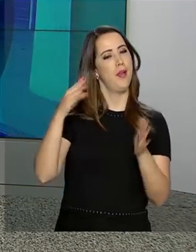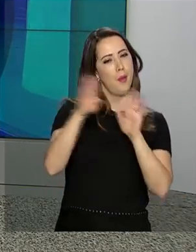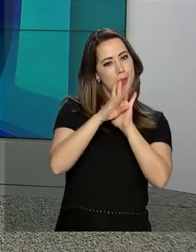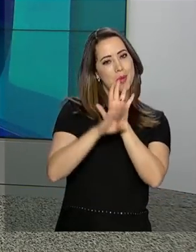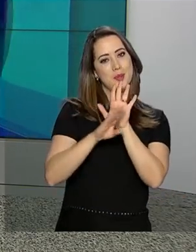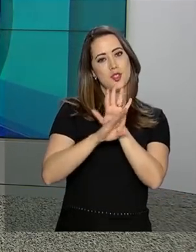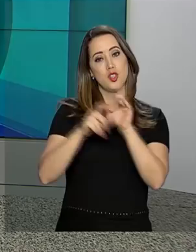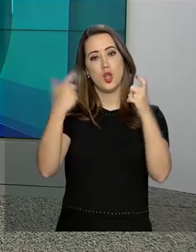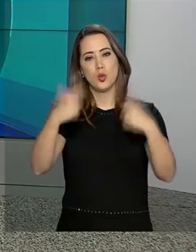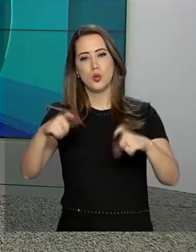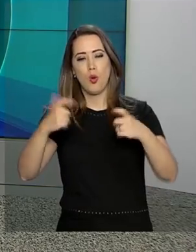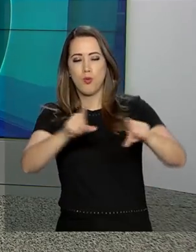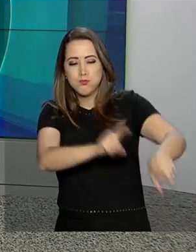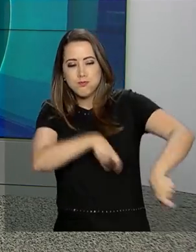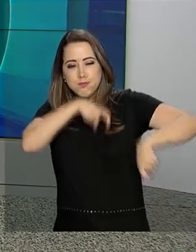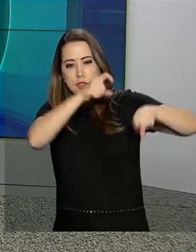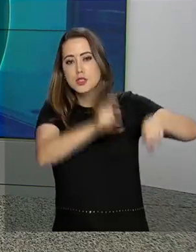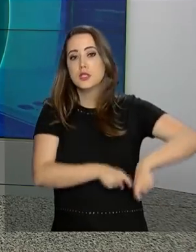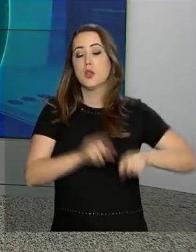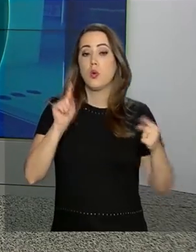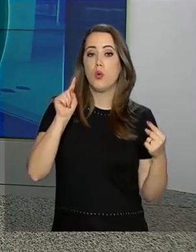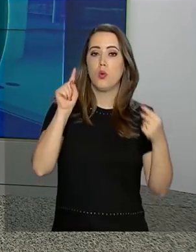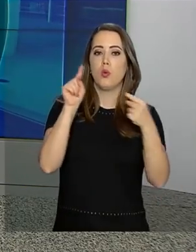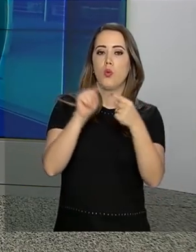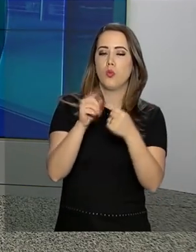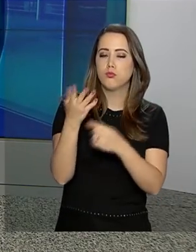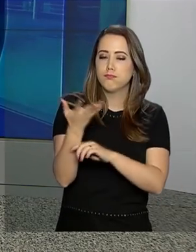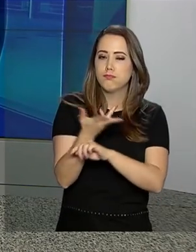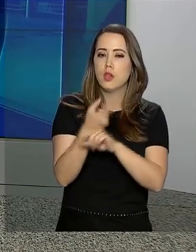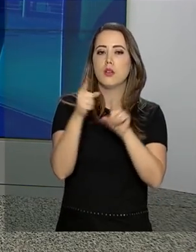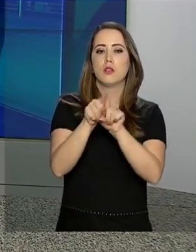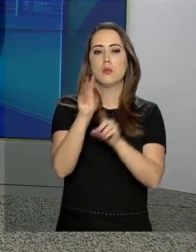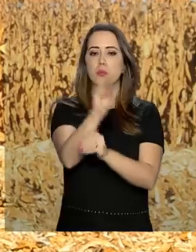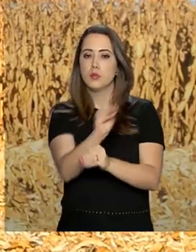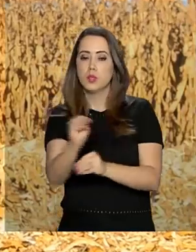Rurais com foco na sustentabilidade e preservação.